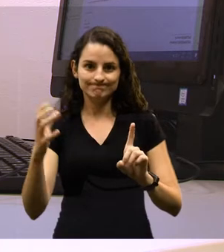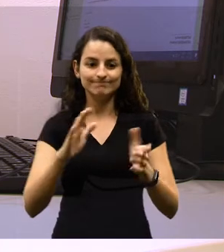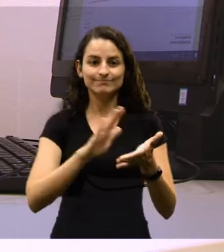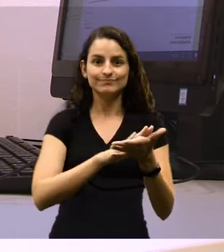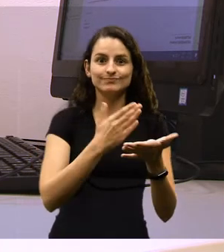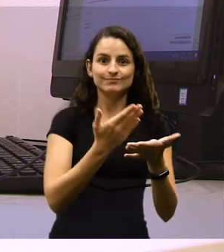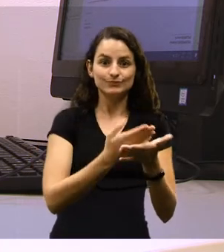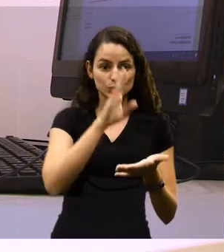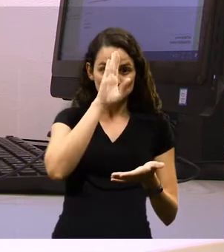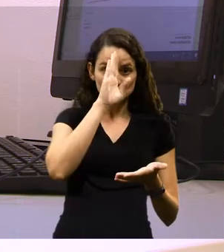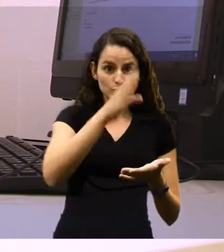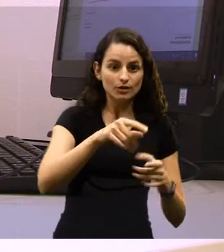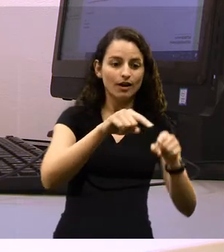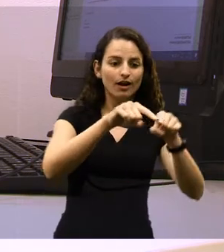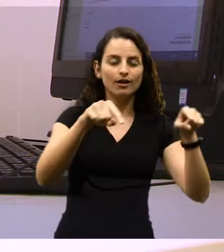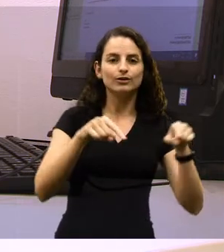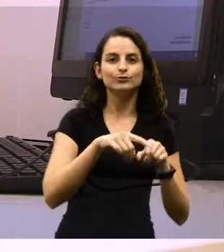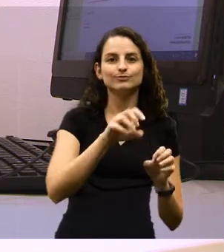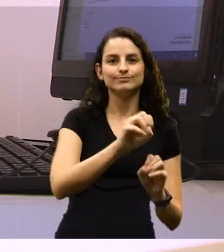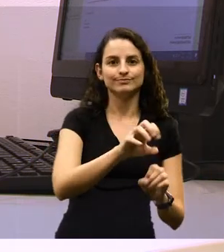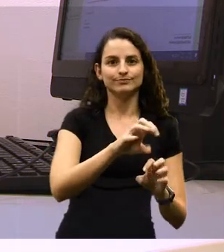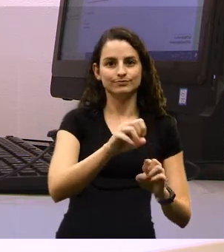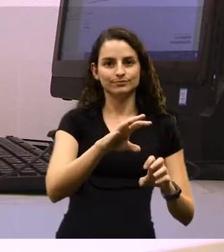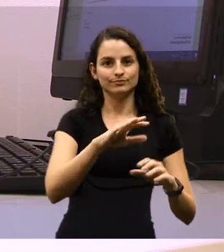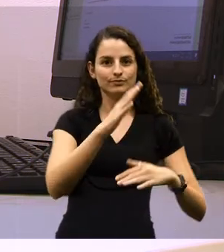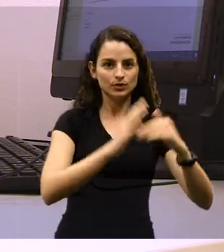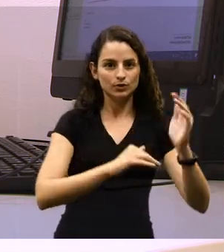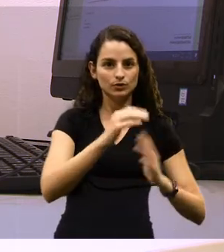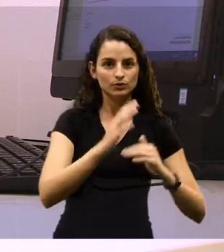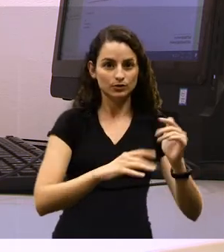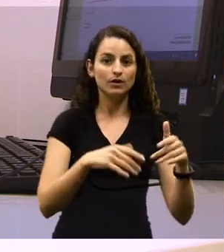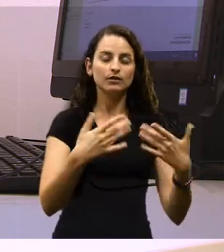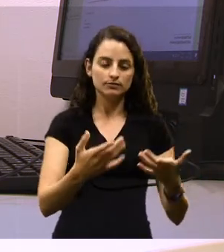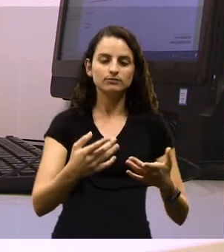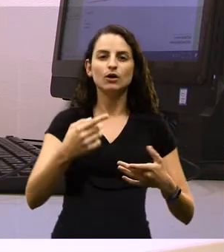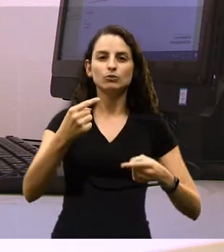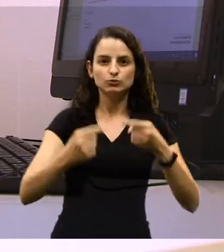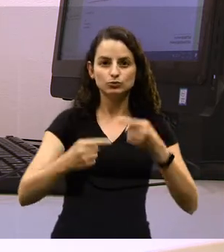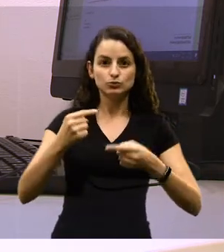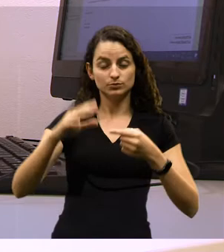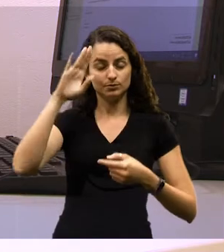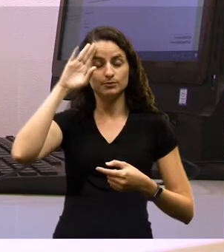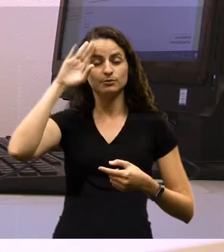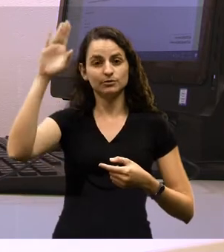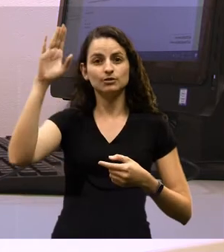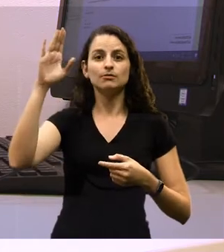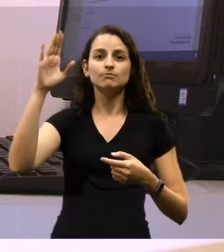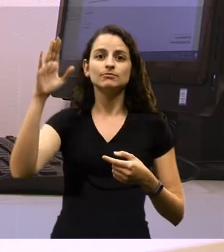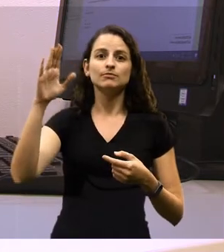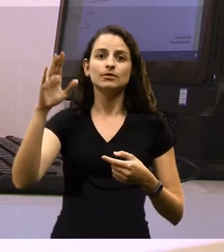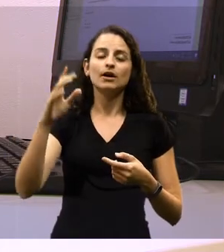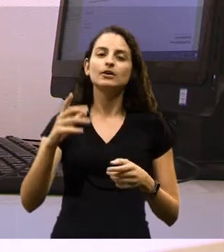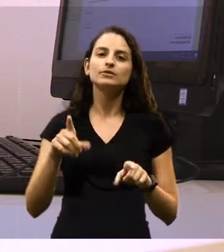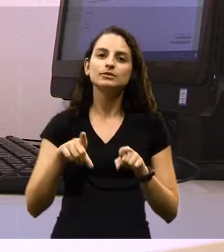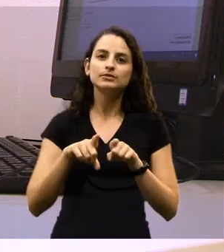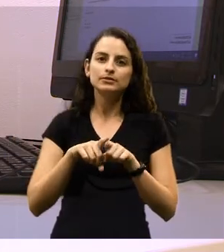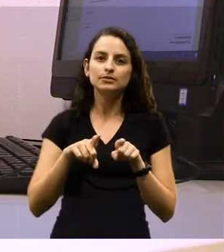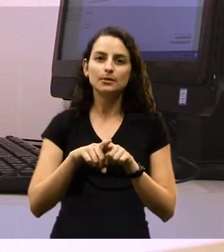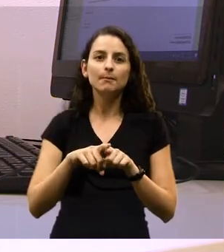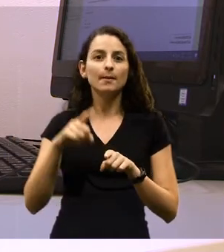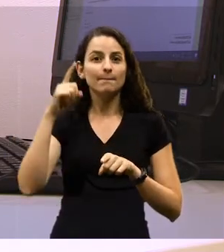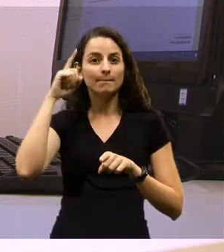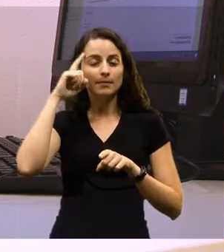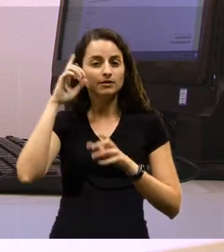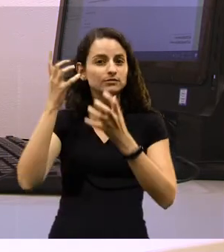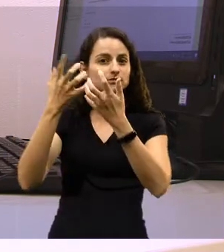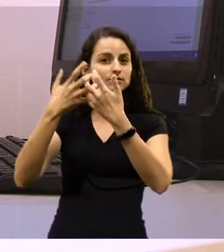atuação desse profissional em sala de aula. Então, essa tem sido a discussão mais relevante e que tem feito pensar